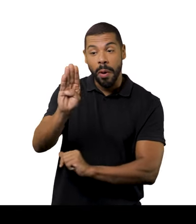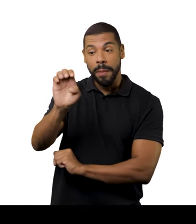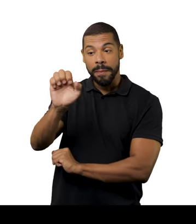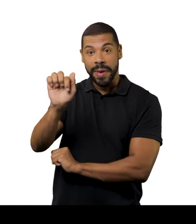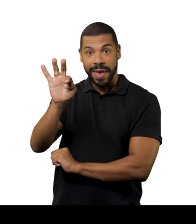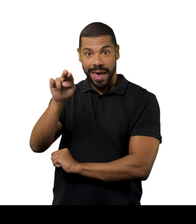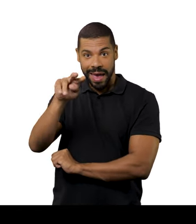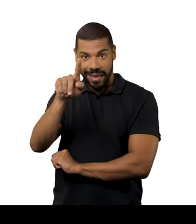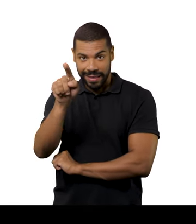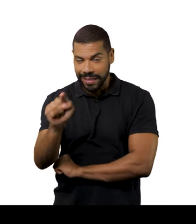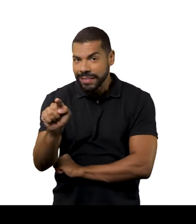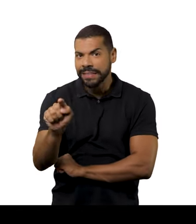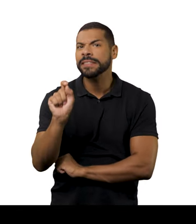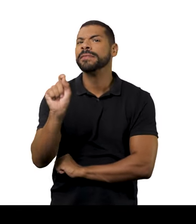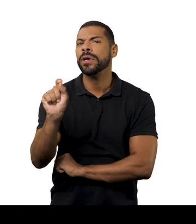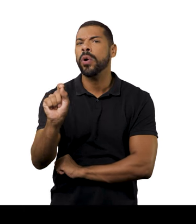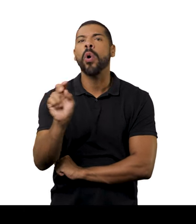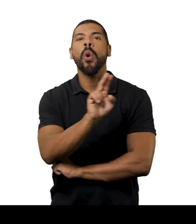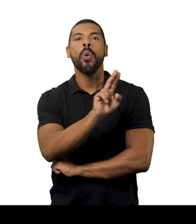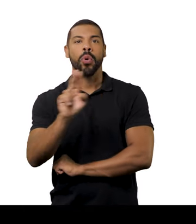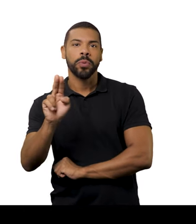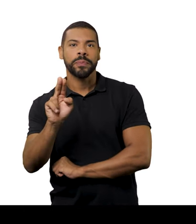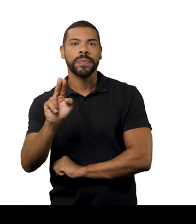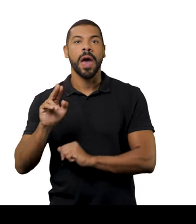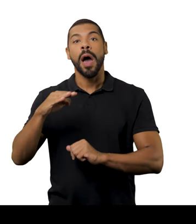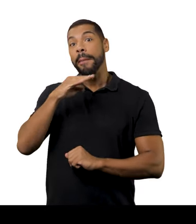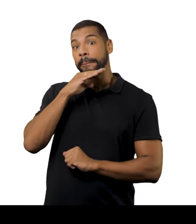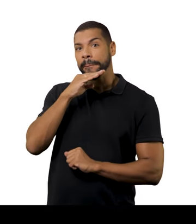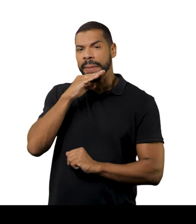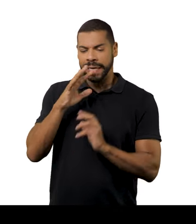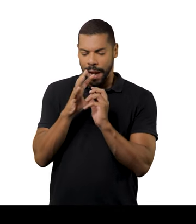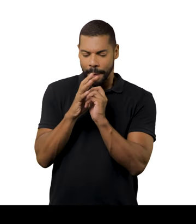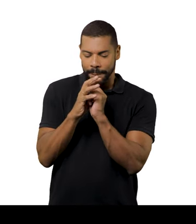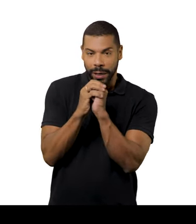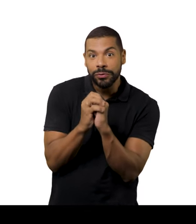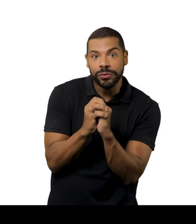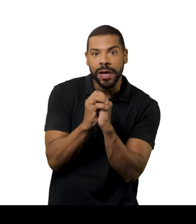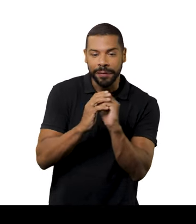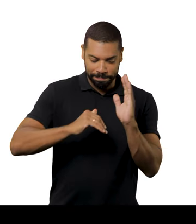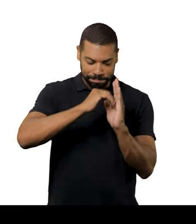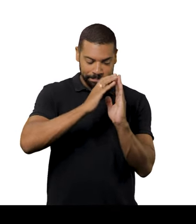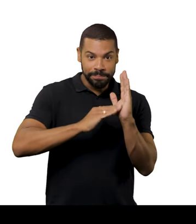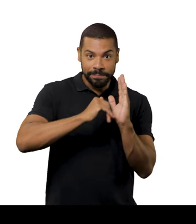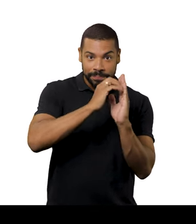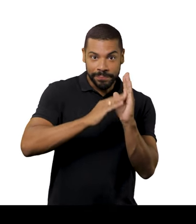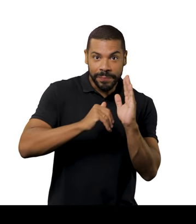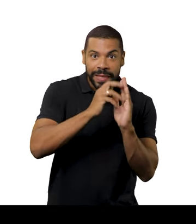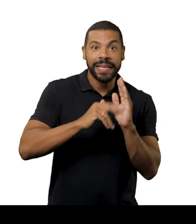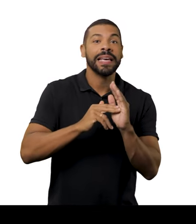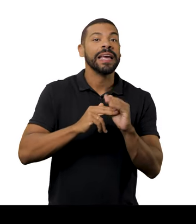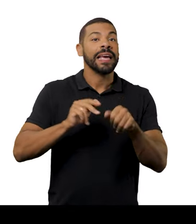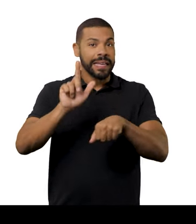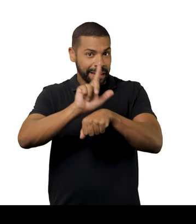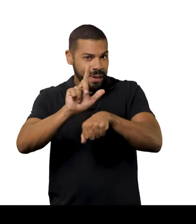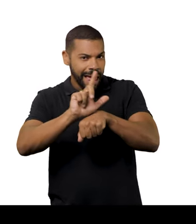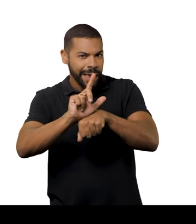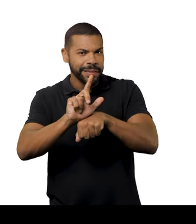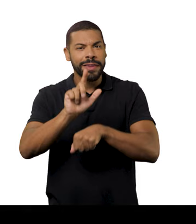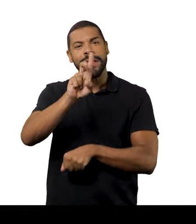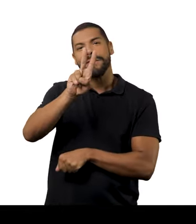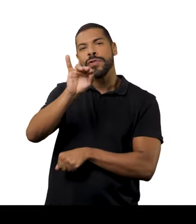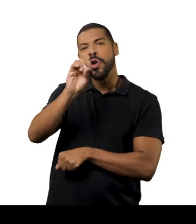partiu de uma obra da Beatriz que é a sociografia que se chama Manga, Maracujá em lilás e